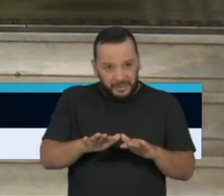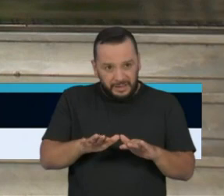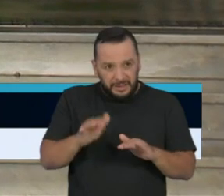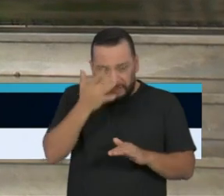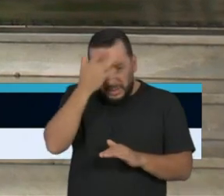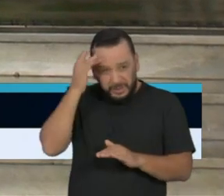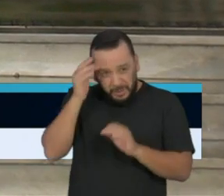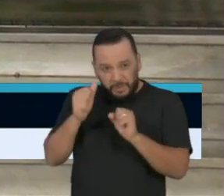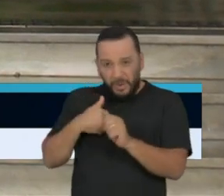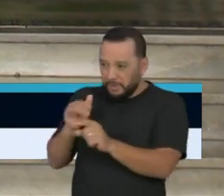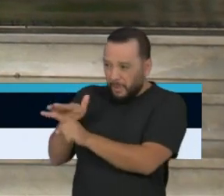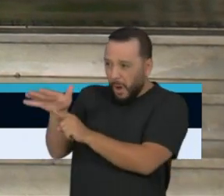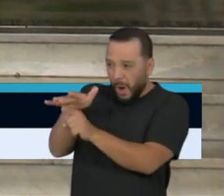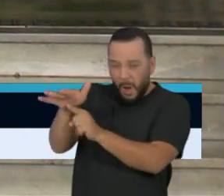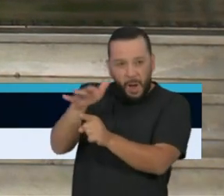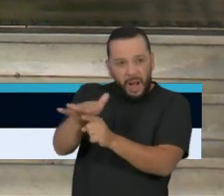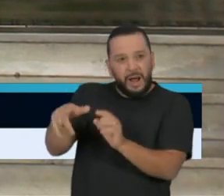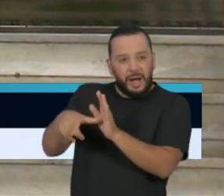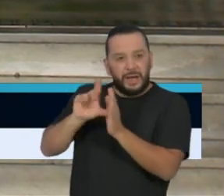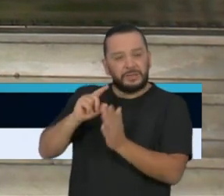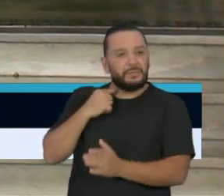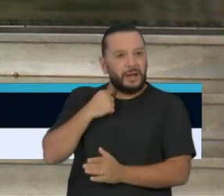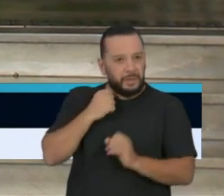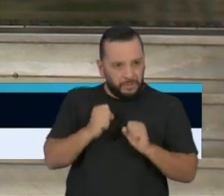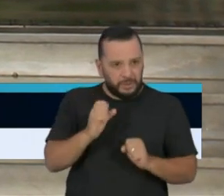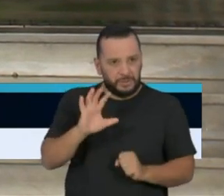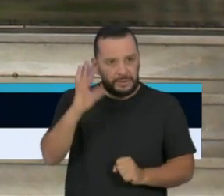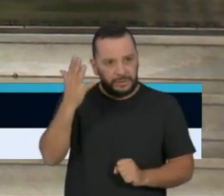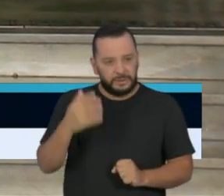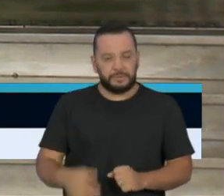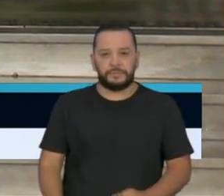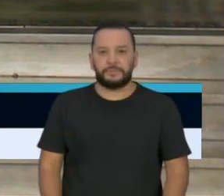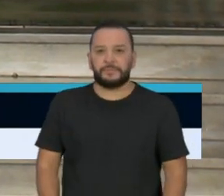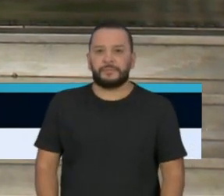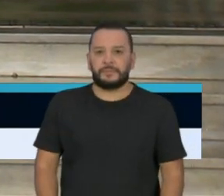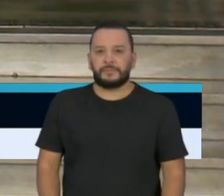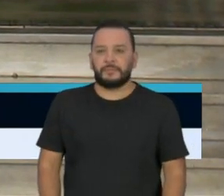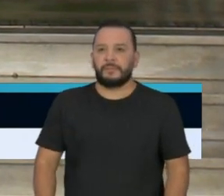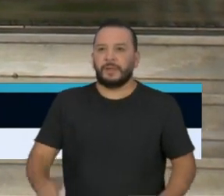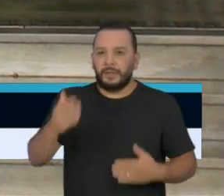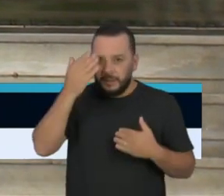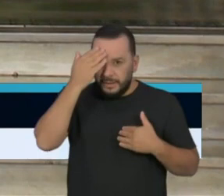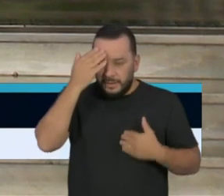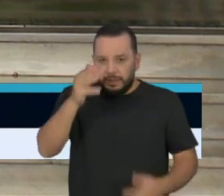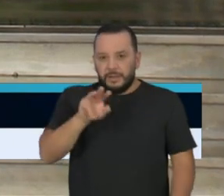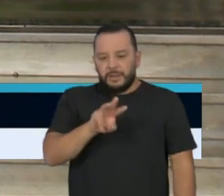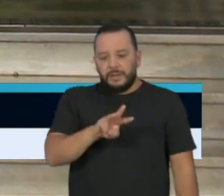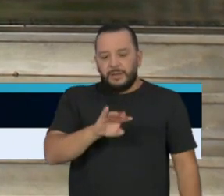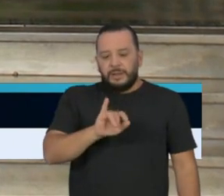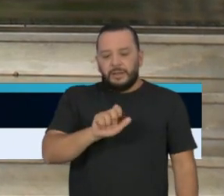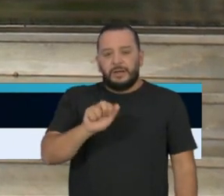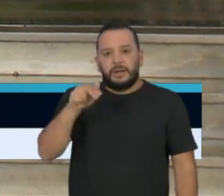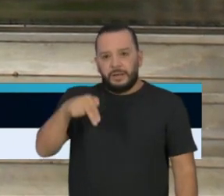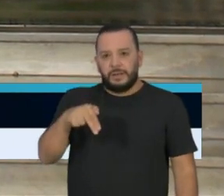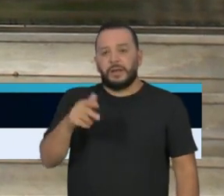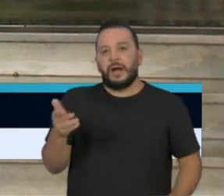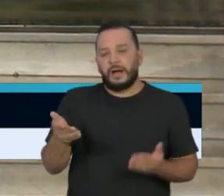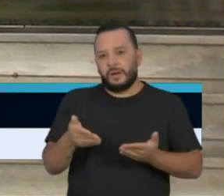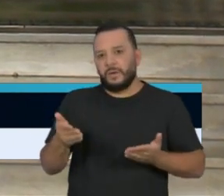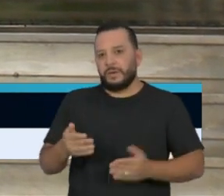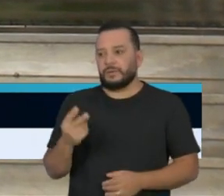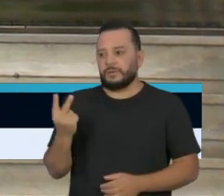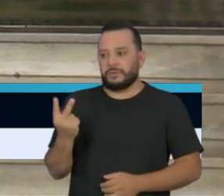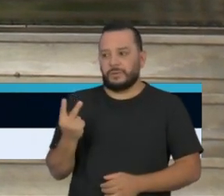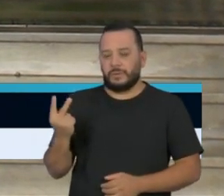pode lotar antes de maio? Obrigado. Obrigado, William Cury. Vou dividir a resposta com os dois